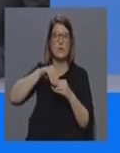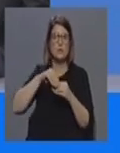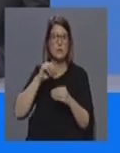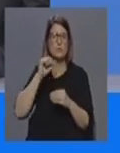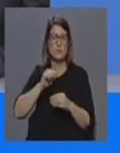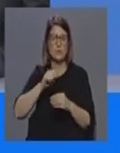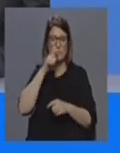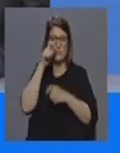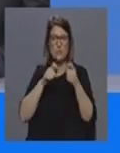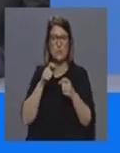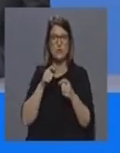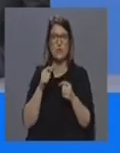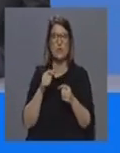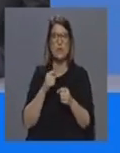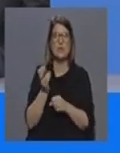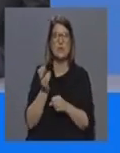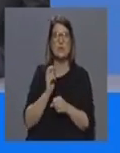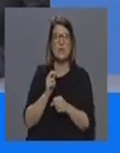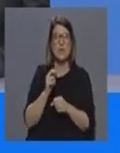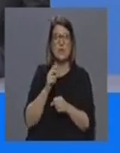humanos no hospital da ilha terceira